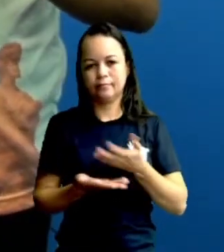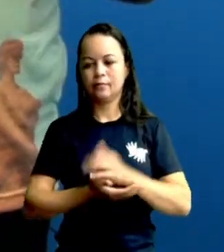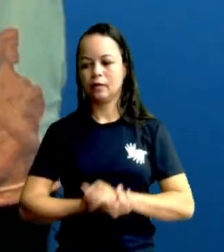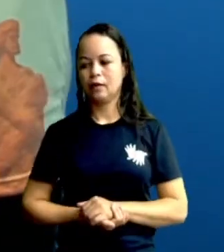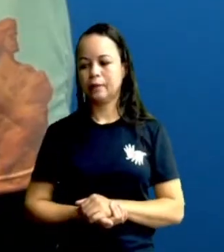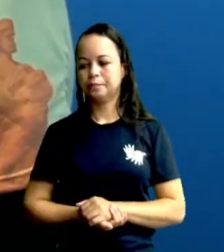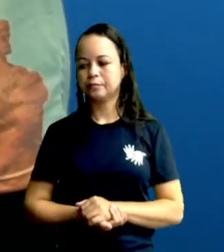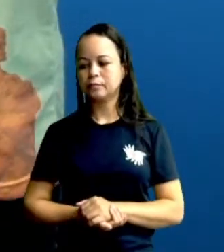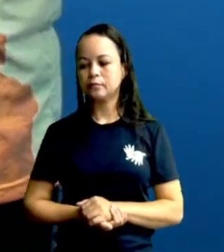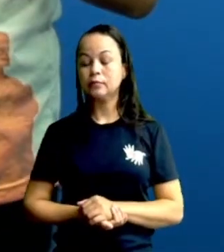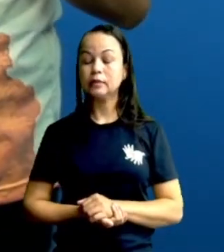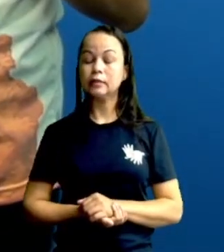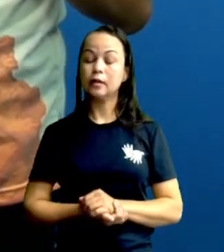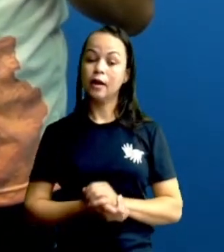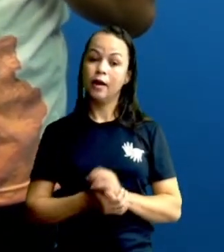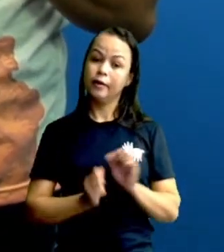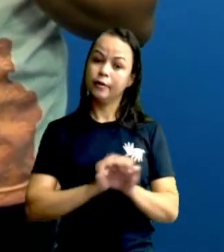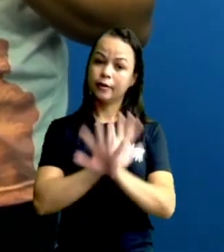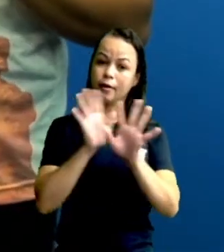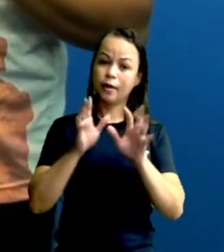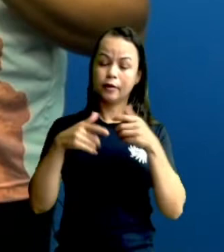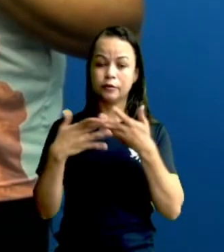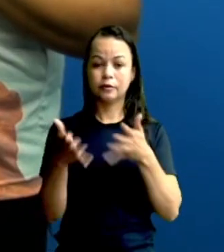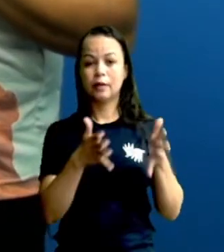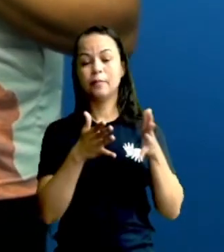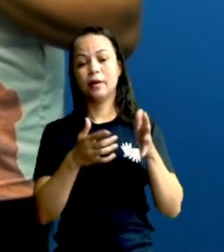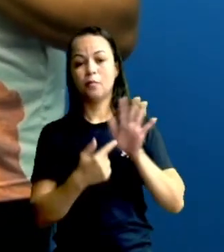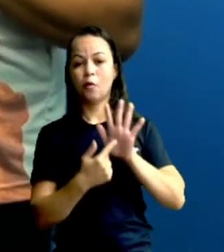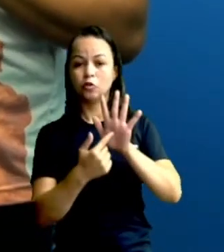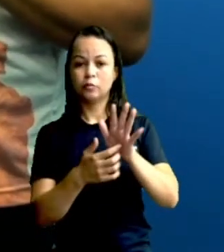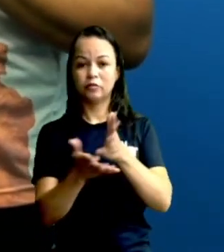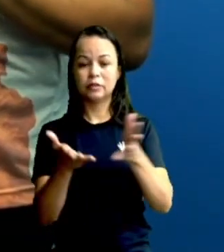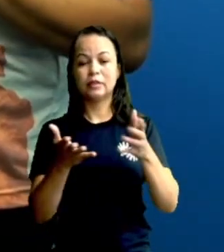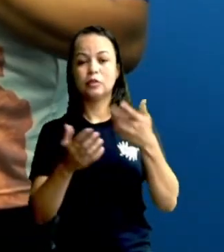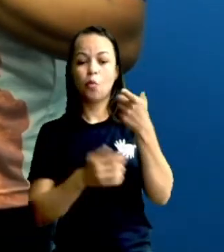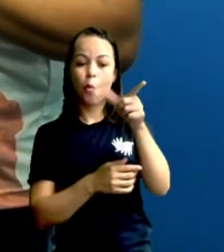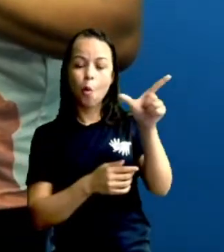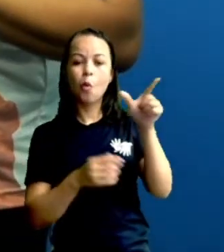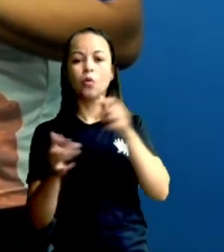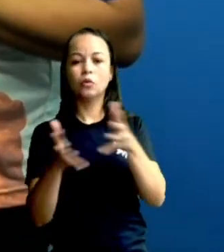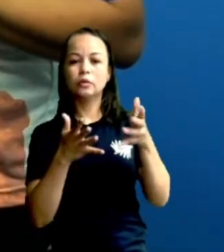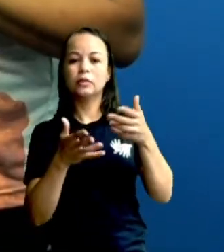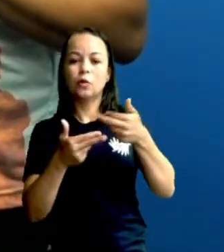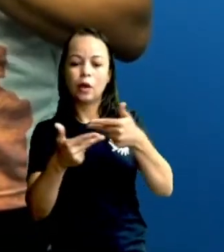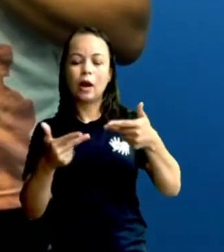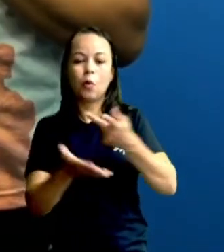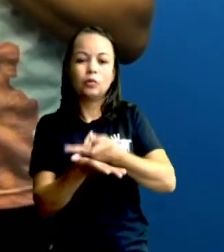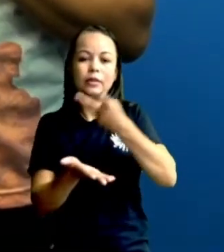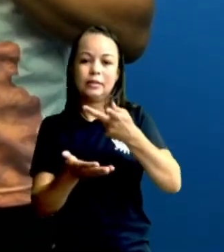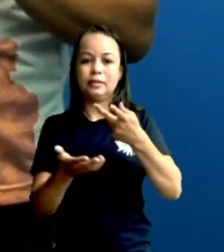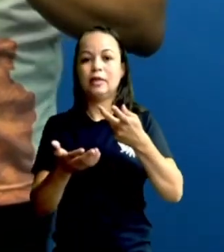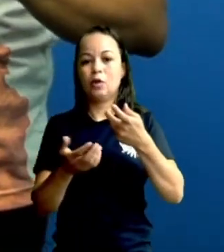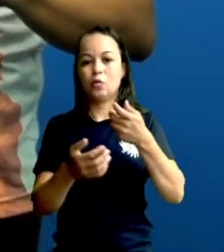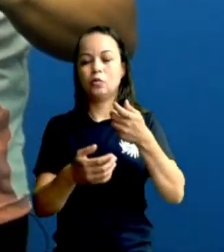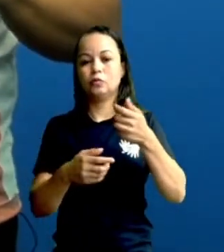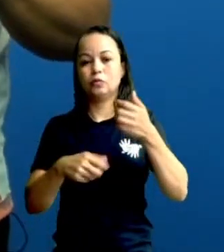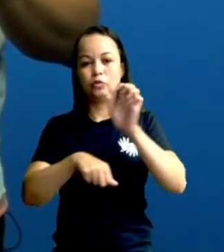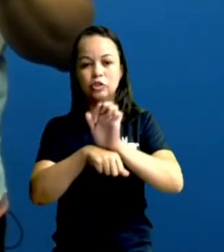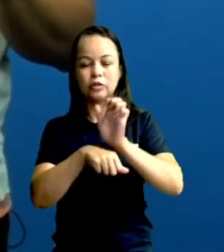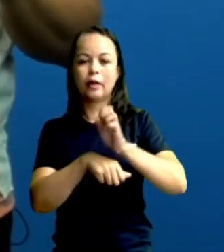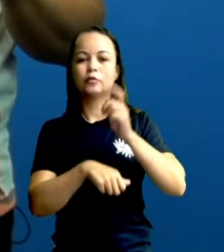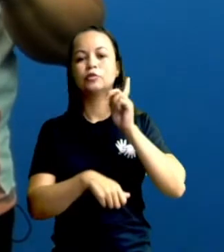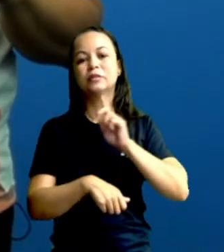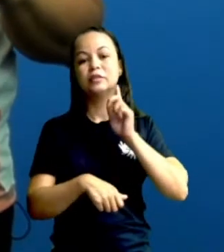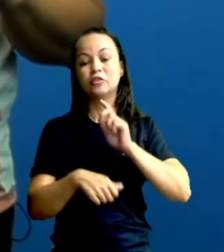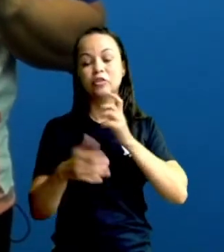claro, eu também gostaria aqui de trazer à luz um outro acidente também que aconteceu em Minas Gerais com características muito parecidas, só que